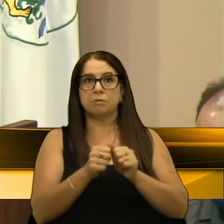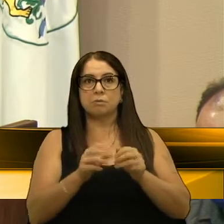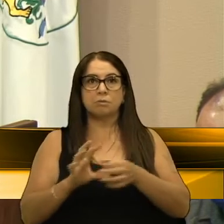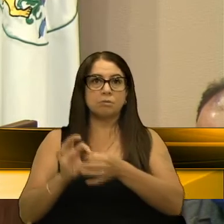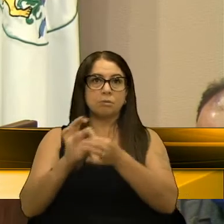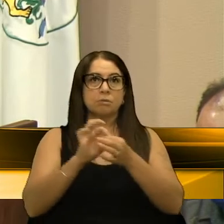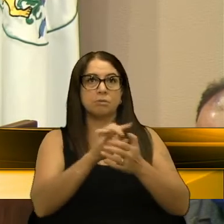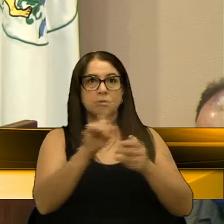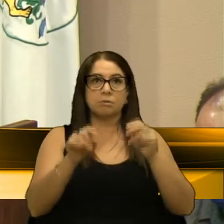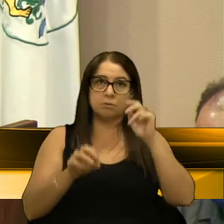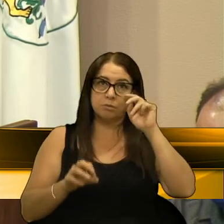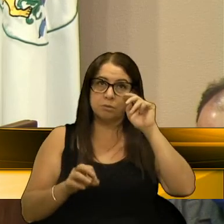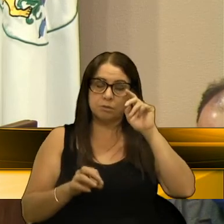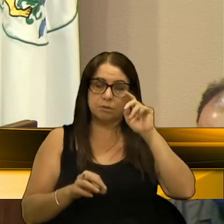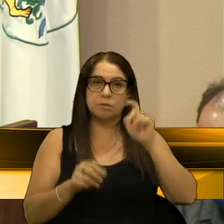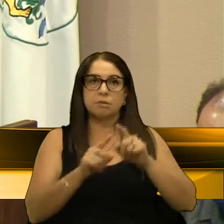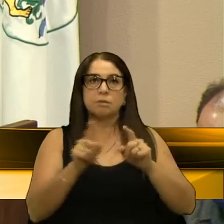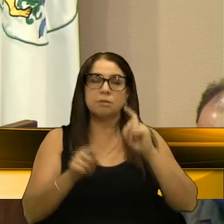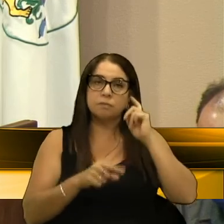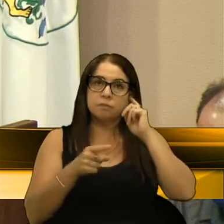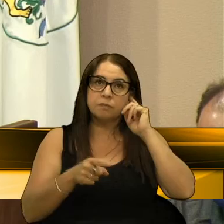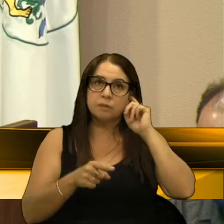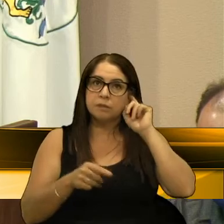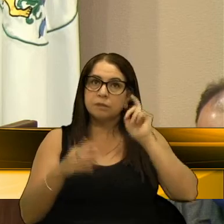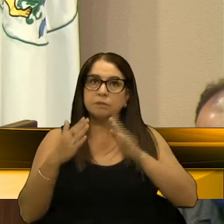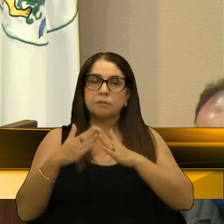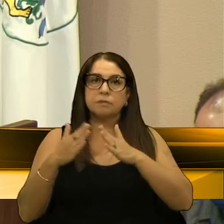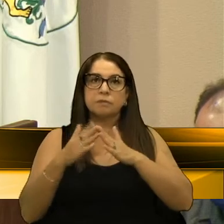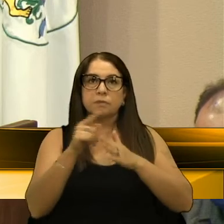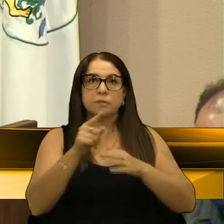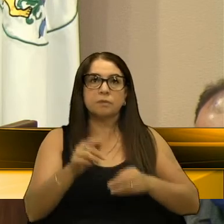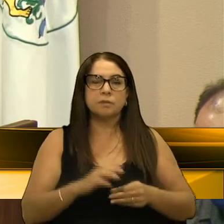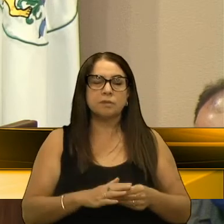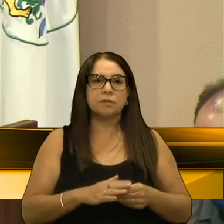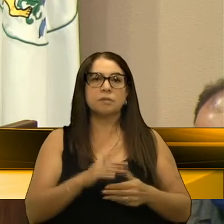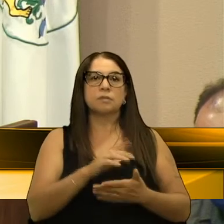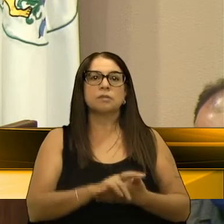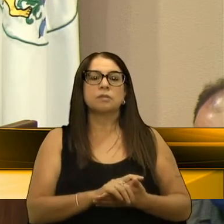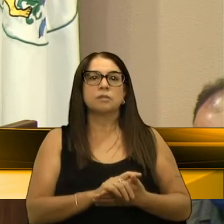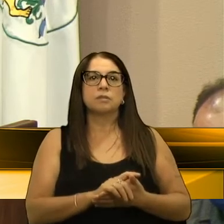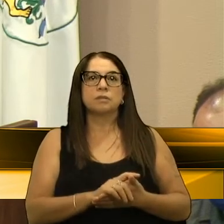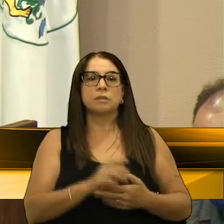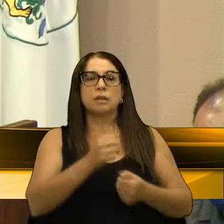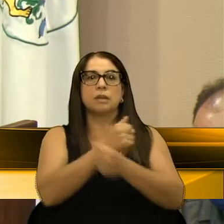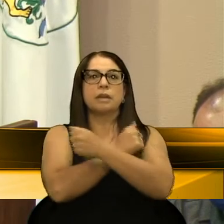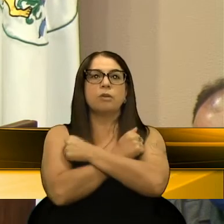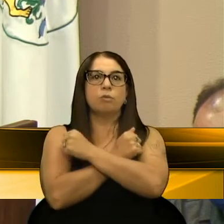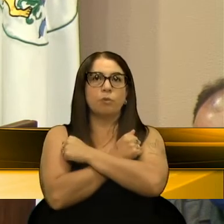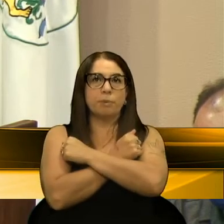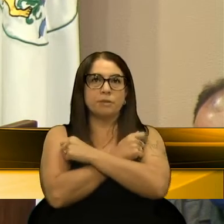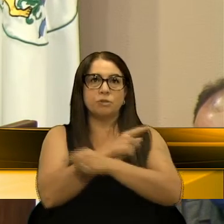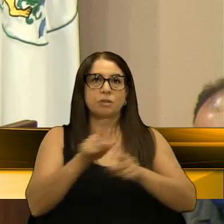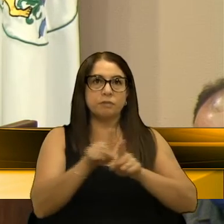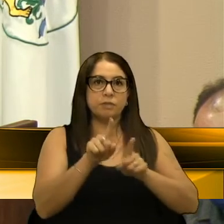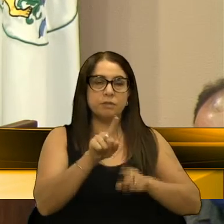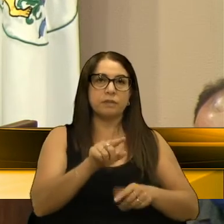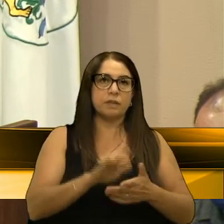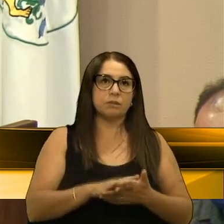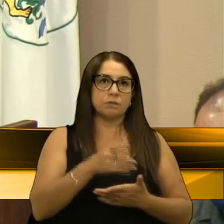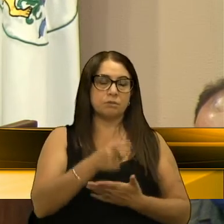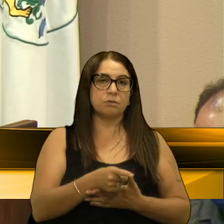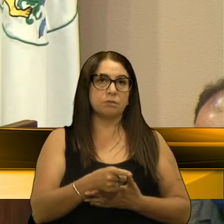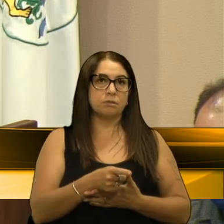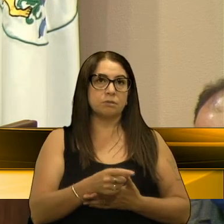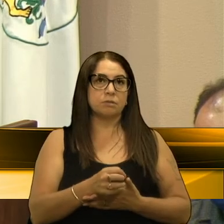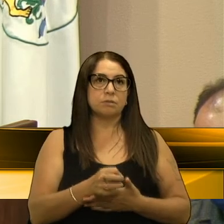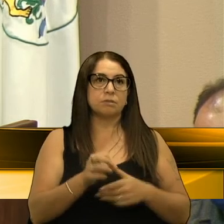e união entre esta Casa e o nosso governo. Um grande abraço, sucesso na nossa caminhada e que a